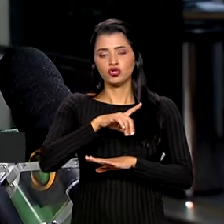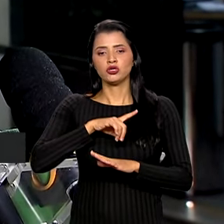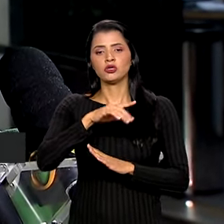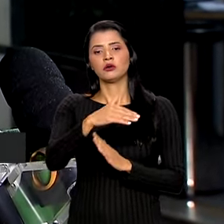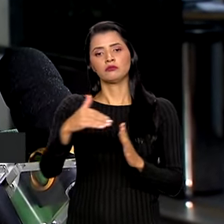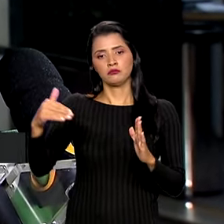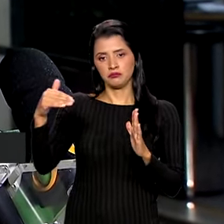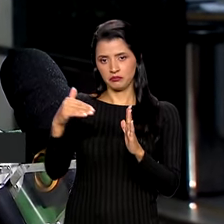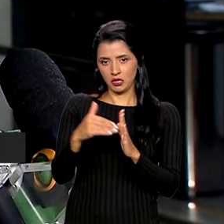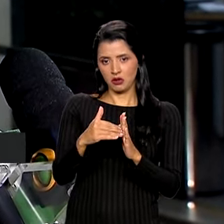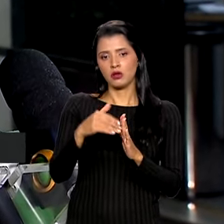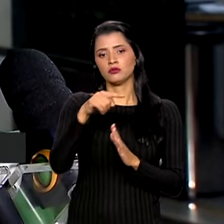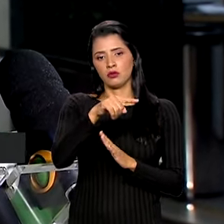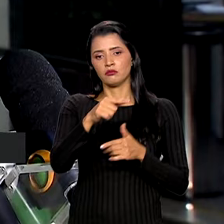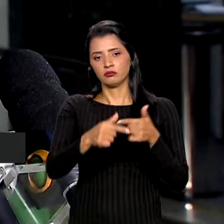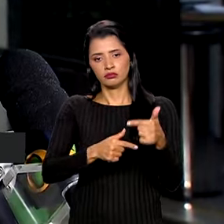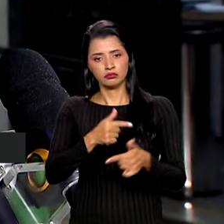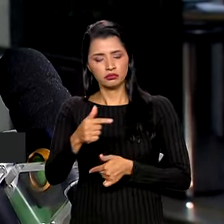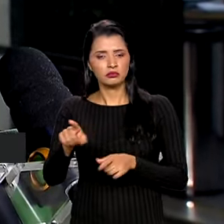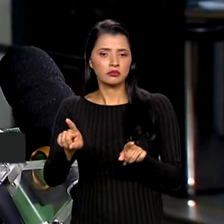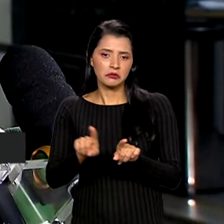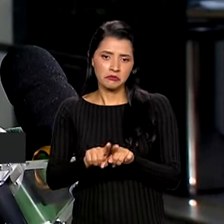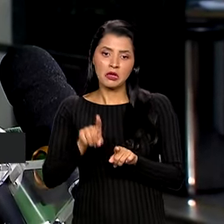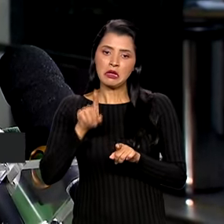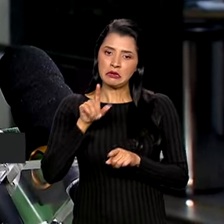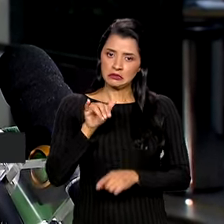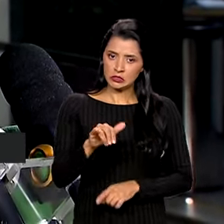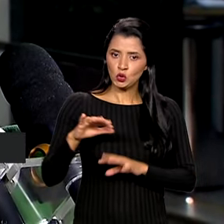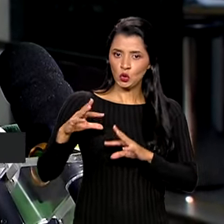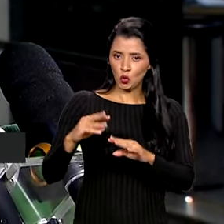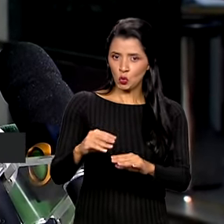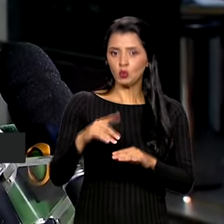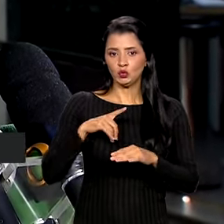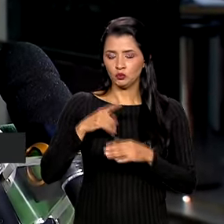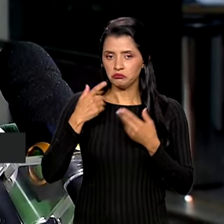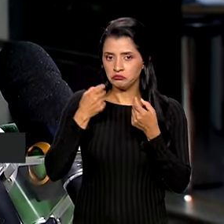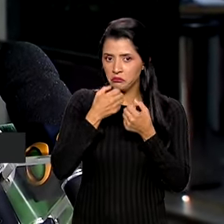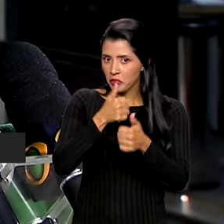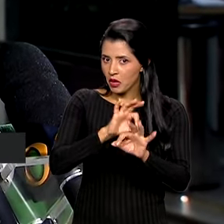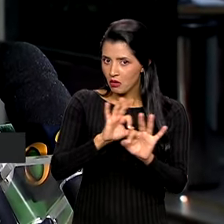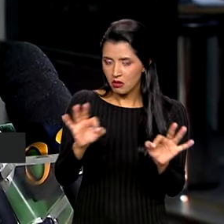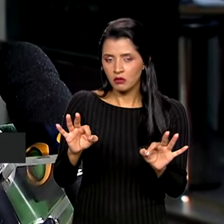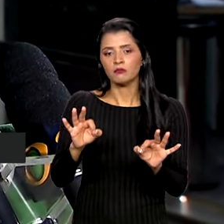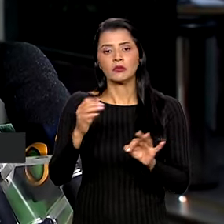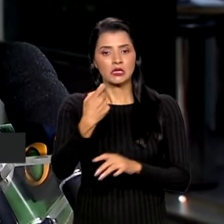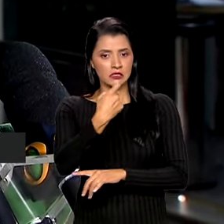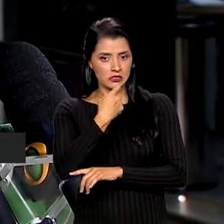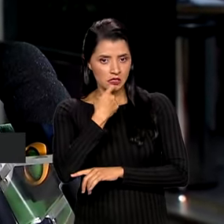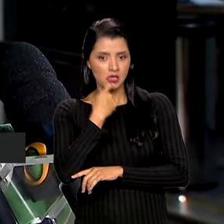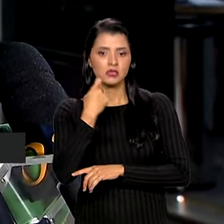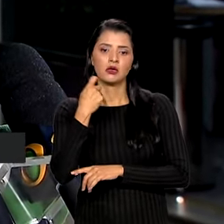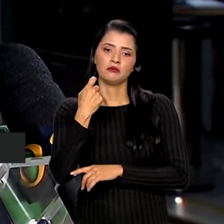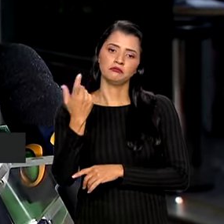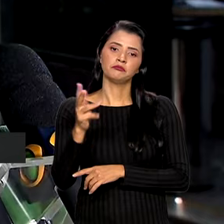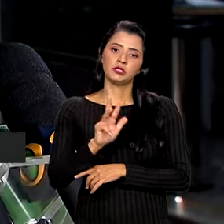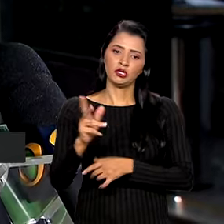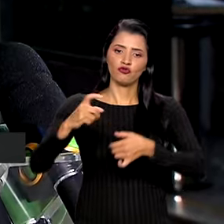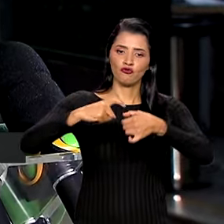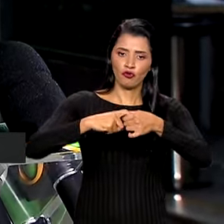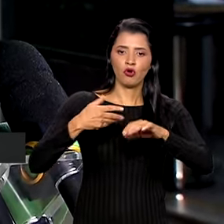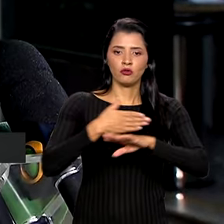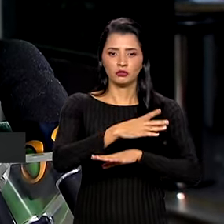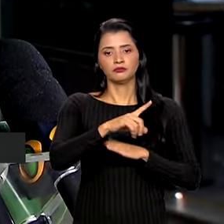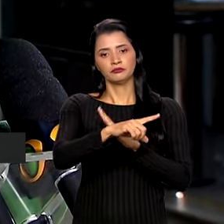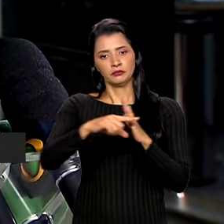Alvorada. E, se tudo correr como a gente espera, na sexta-feira o presidente já volta a despachar do Palácio do